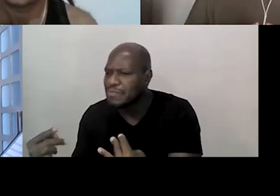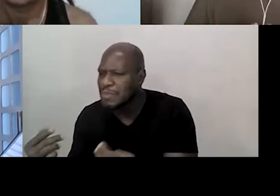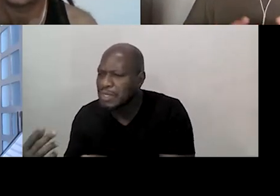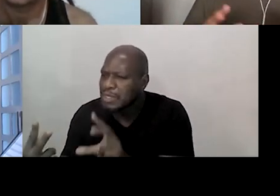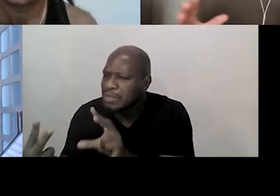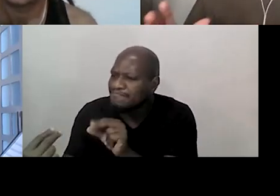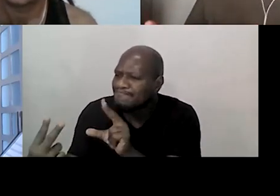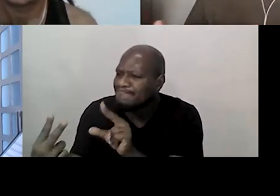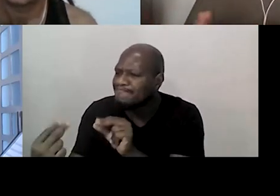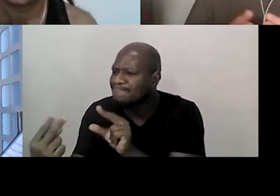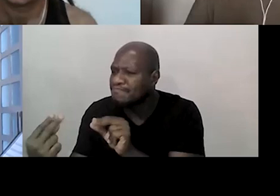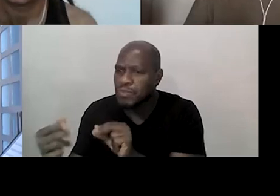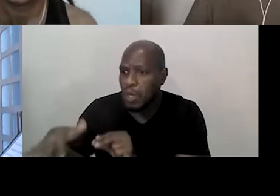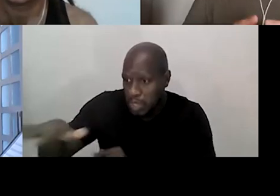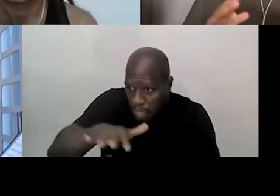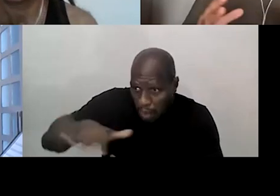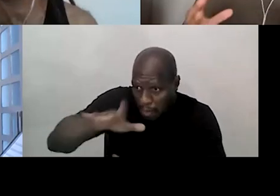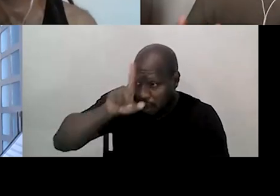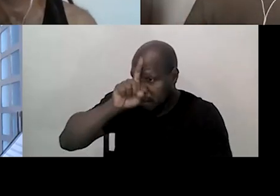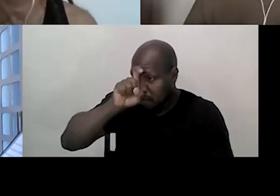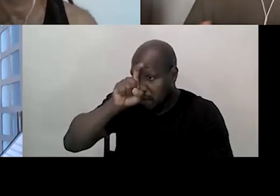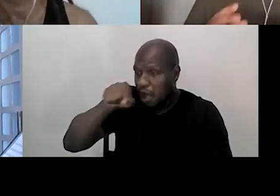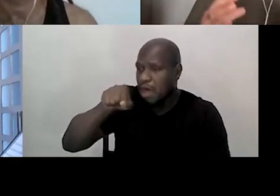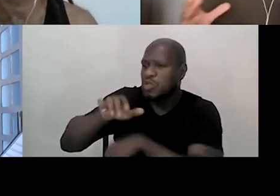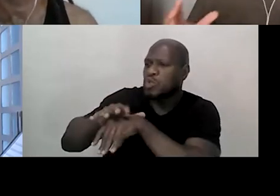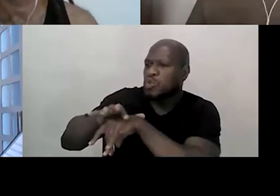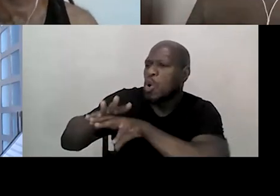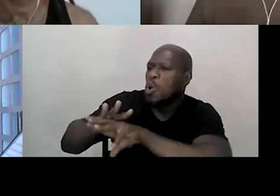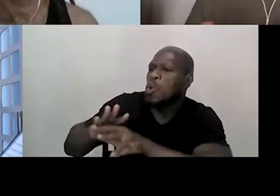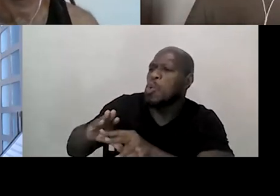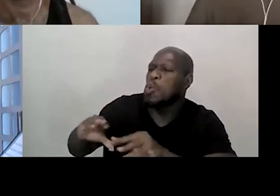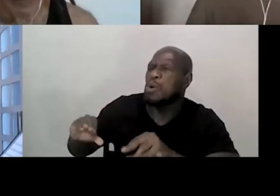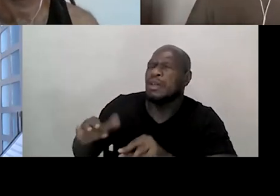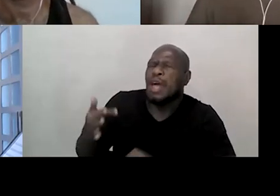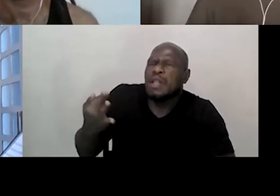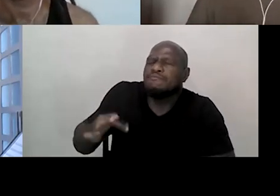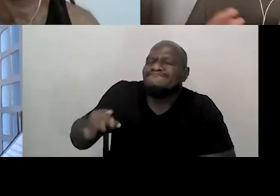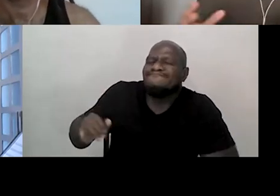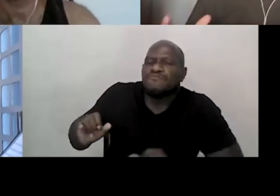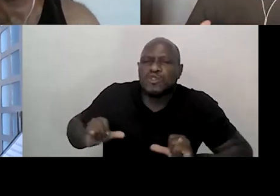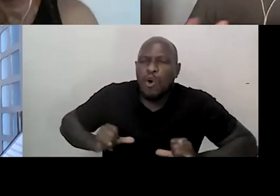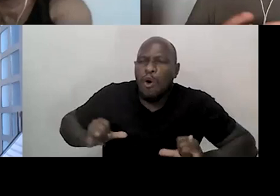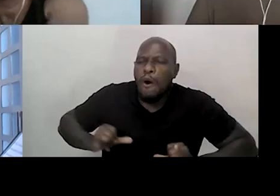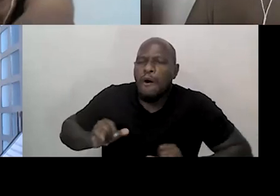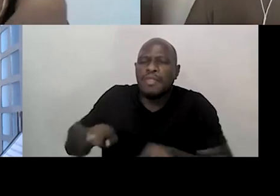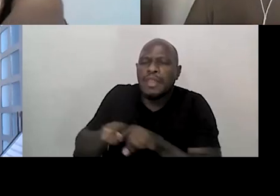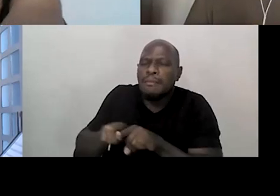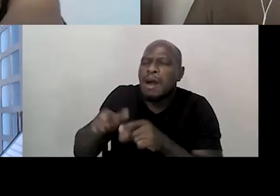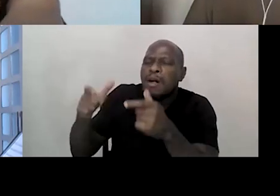nesse ambiente de cura, nesse ambiente de dor, de sofrimento, nesse ambiente de silêncio.